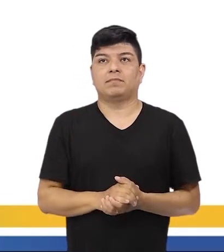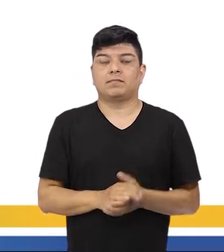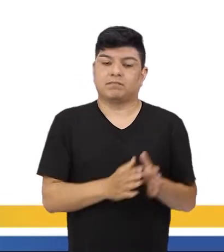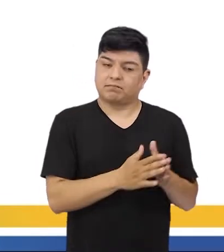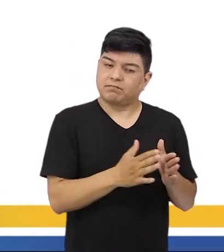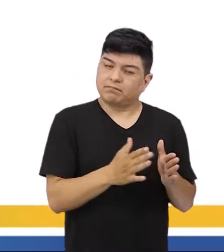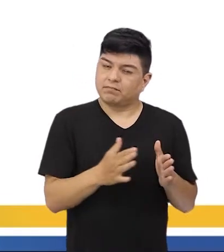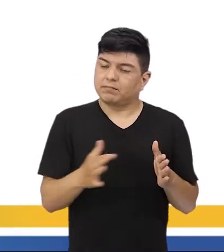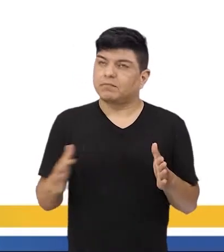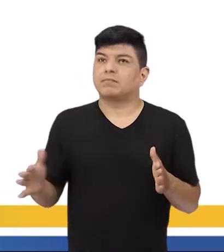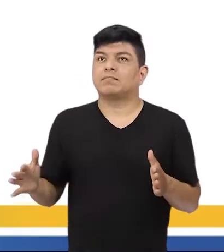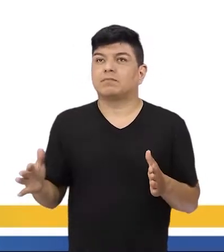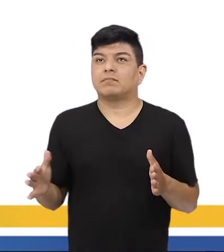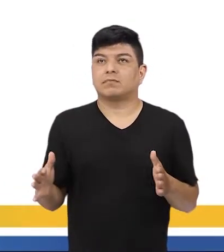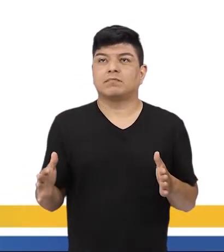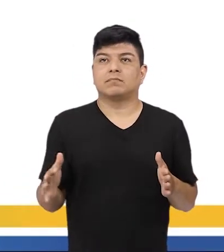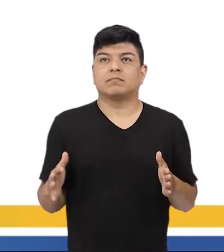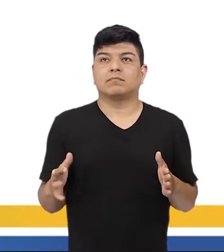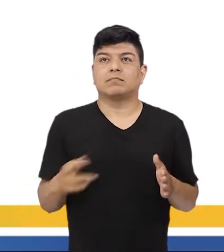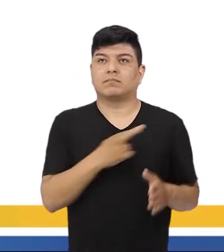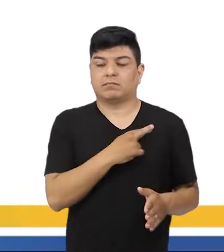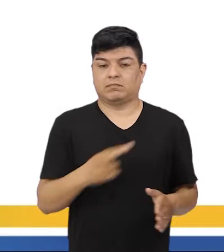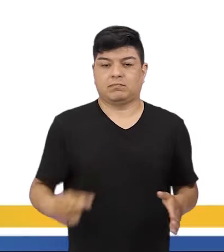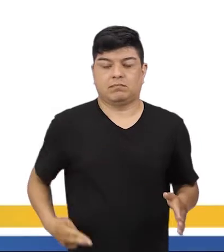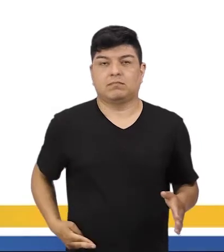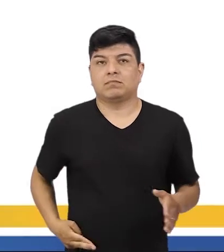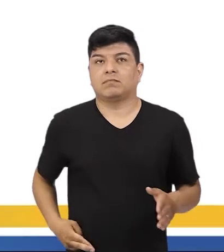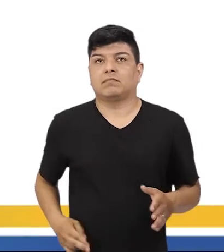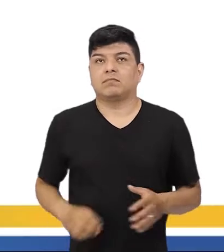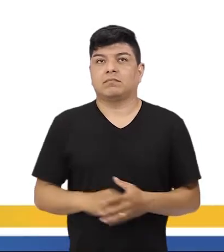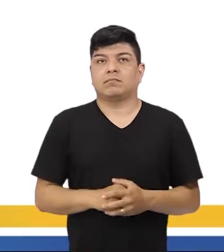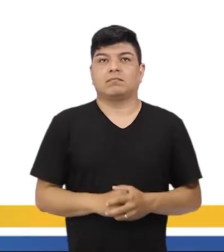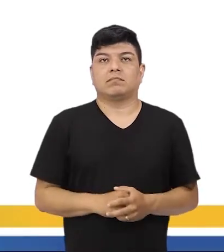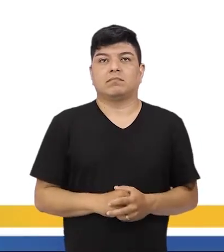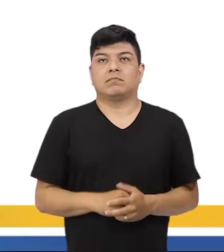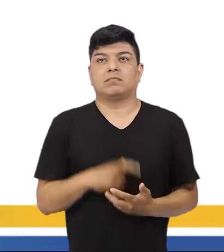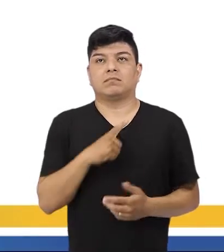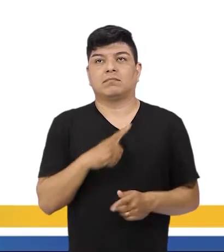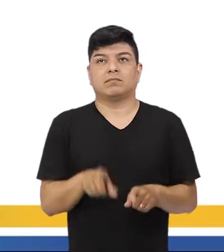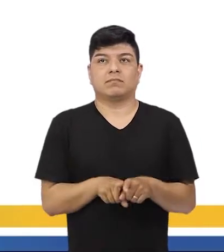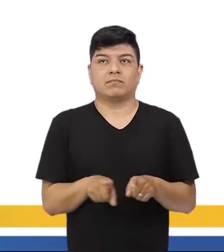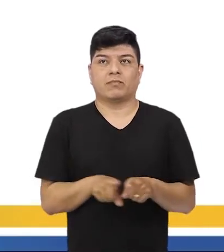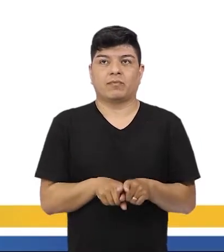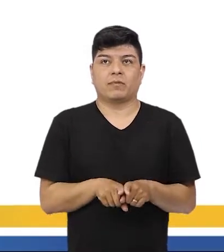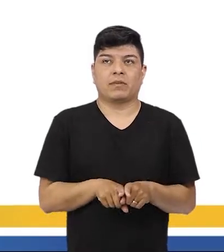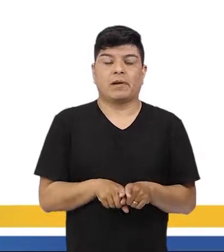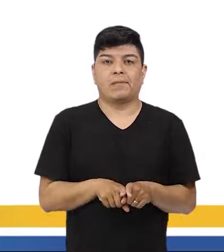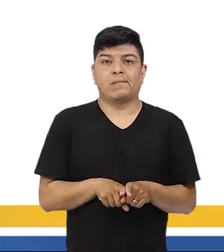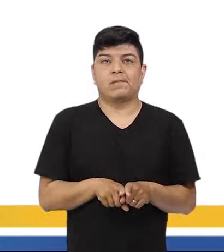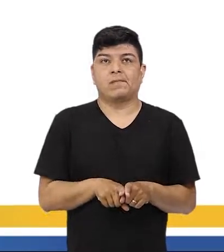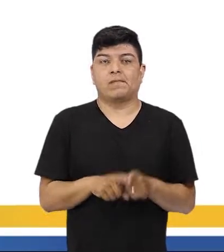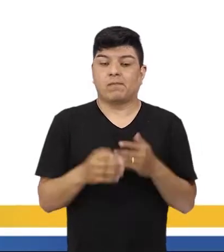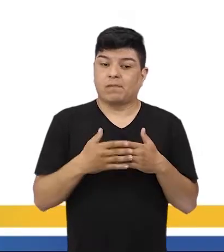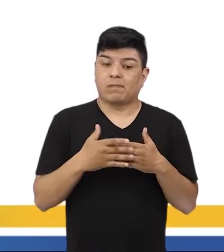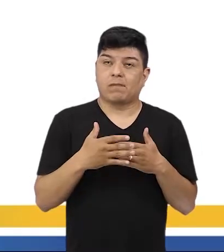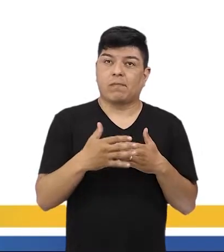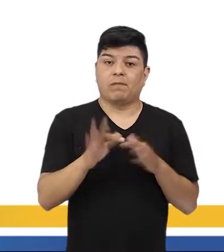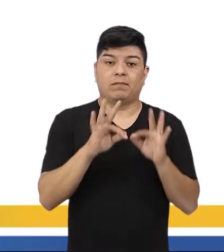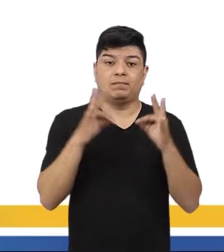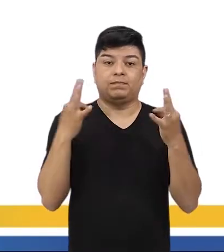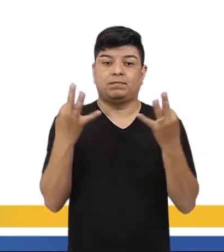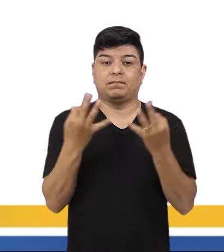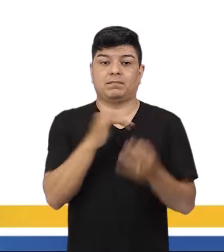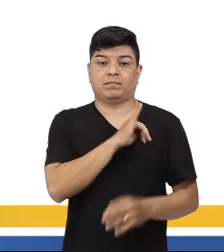esse processo histórico da proclamação da república. E temos também aí a partida da